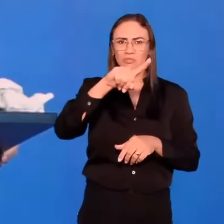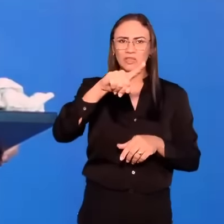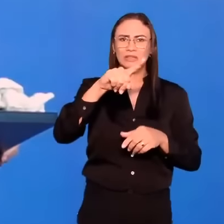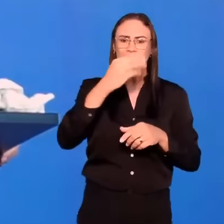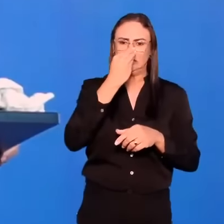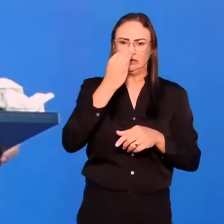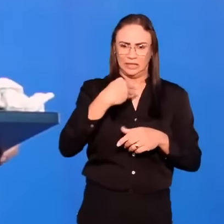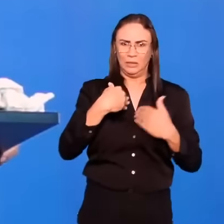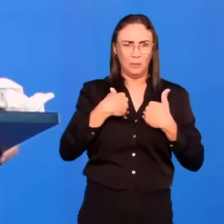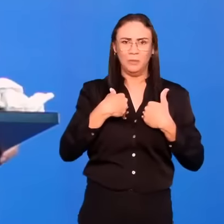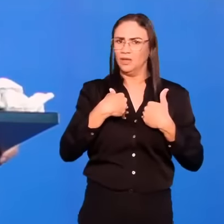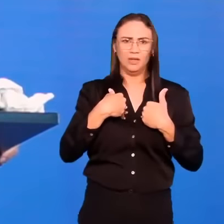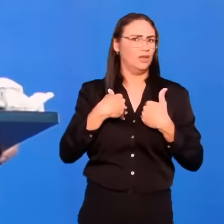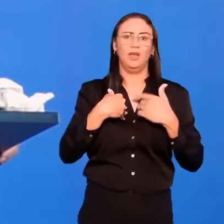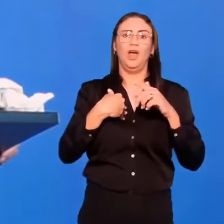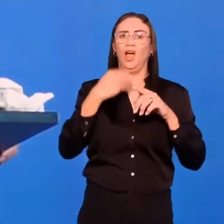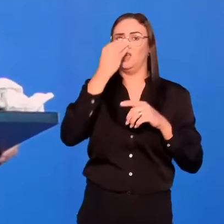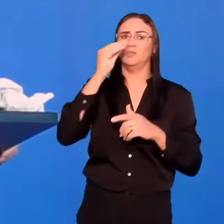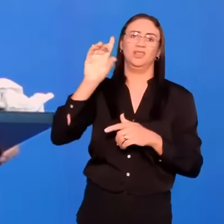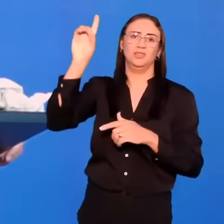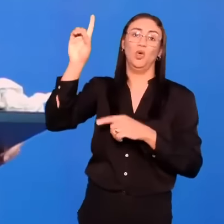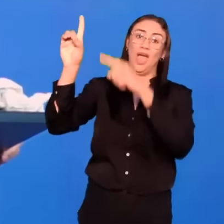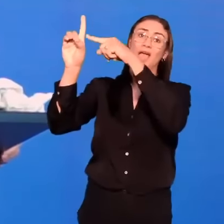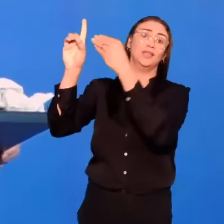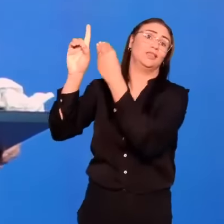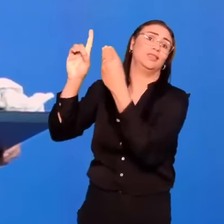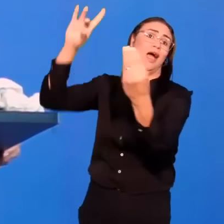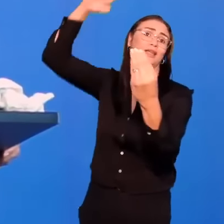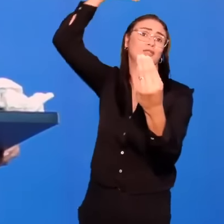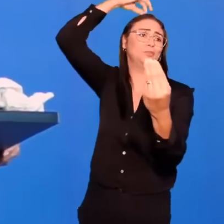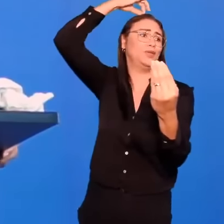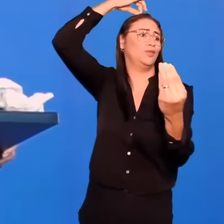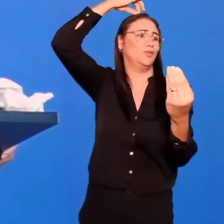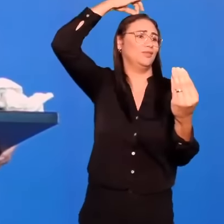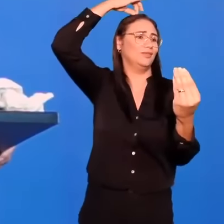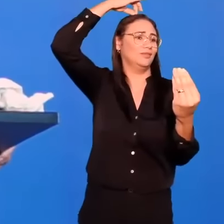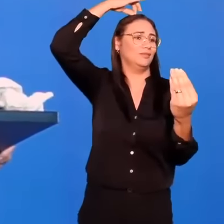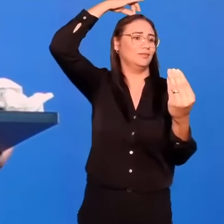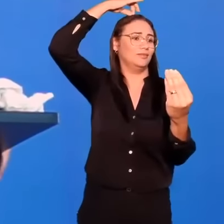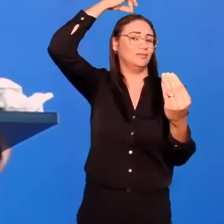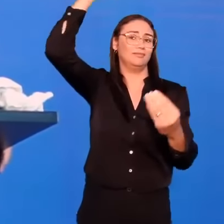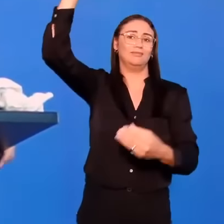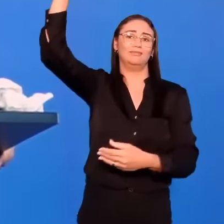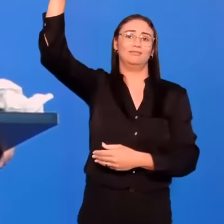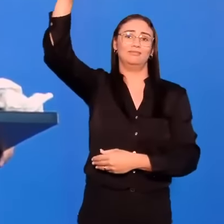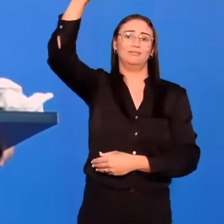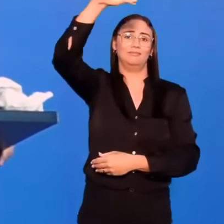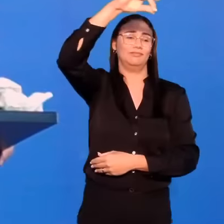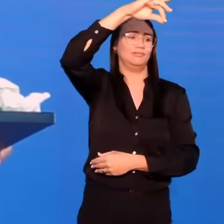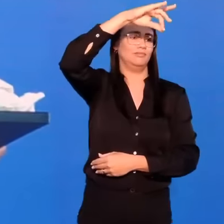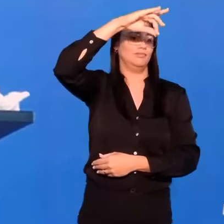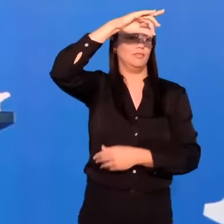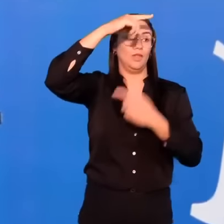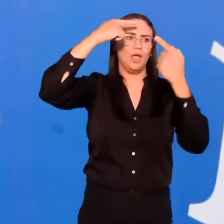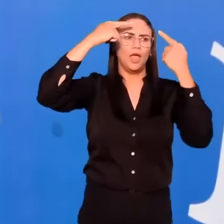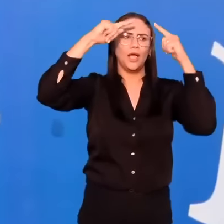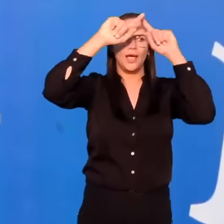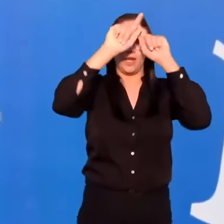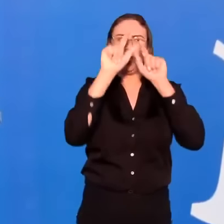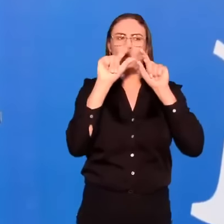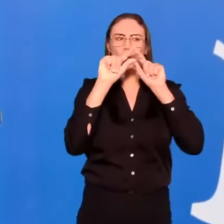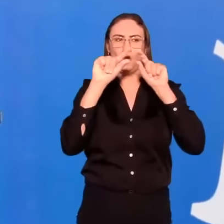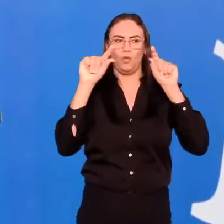que também vos dá o seu Espírito Santo. O grego aqui, vos dá o Espírito é,